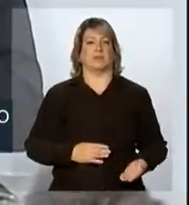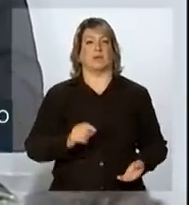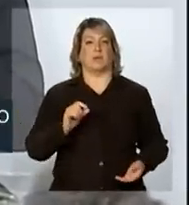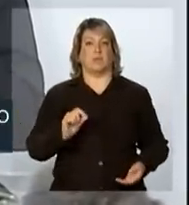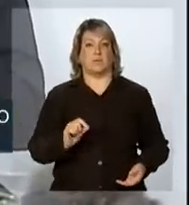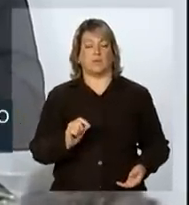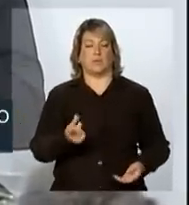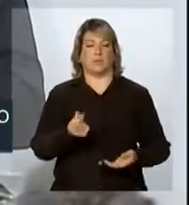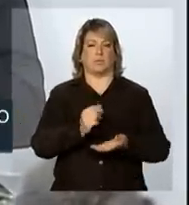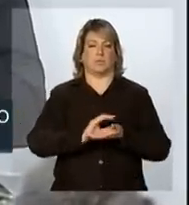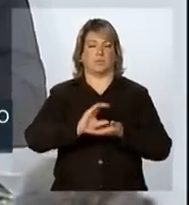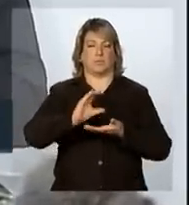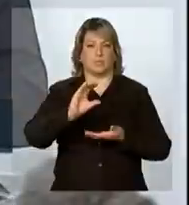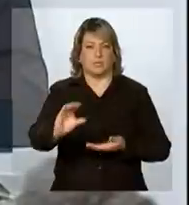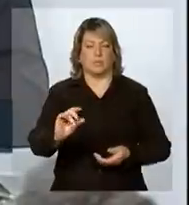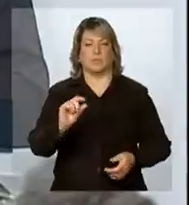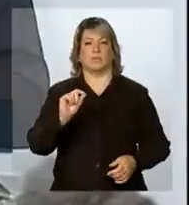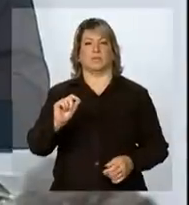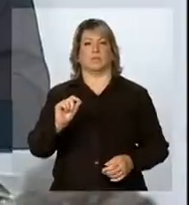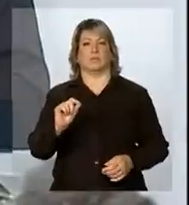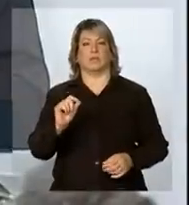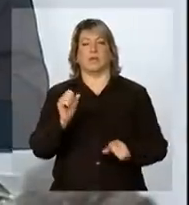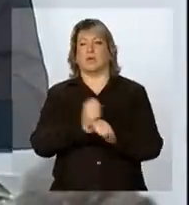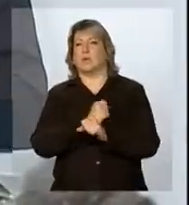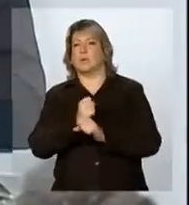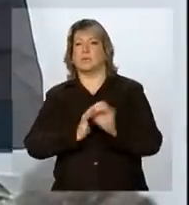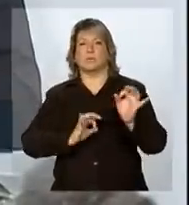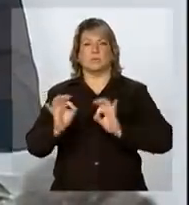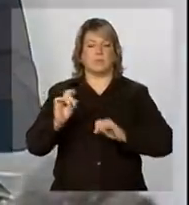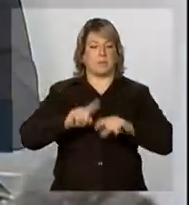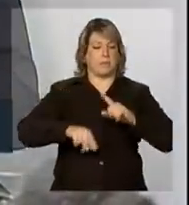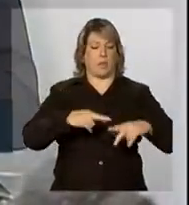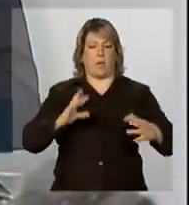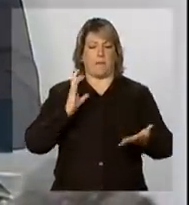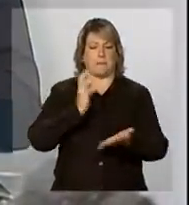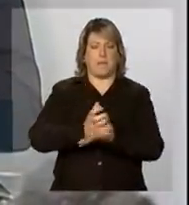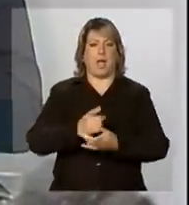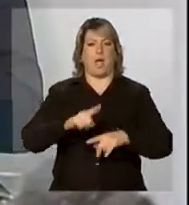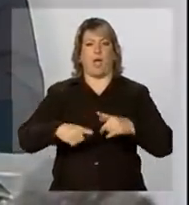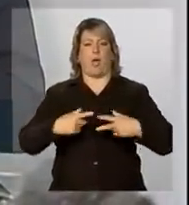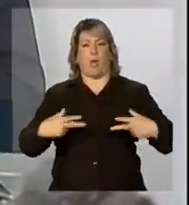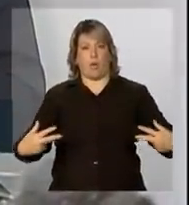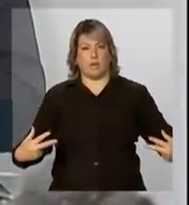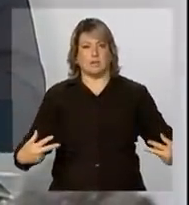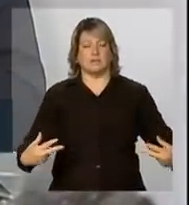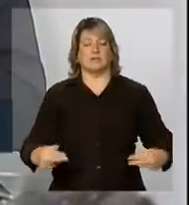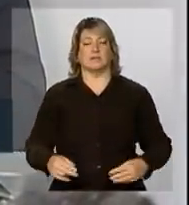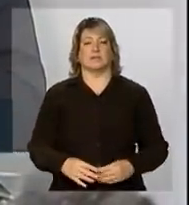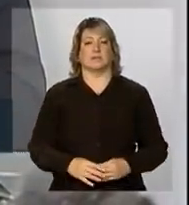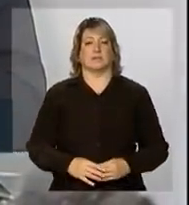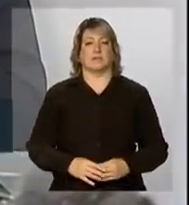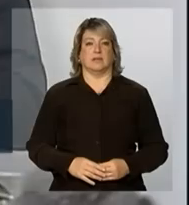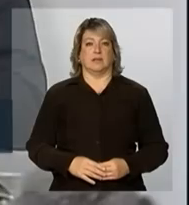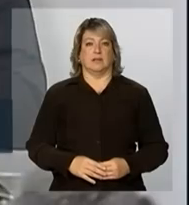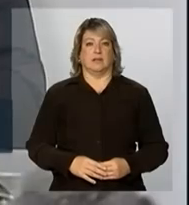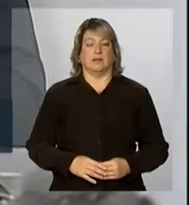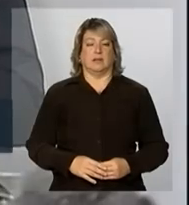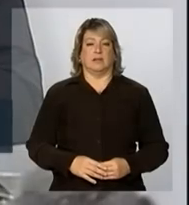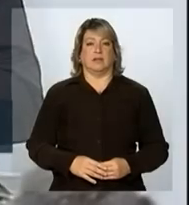seja, investindo em uma série de equipamentos, investindo em